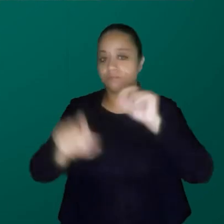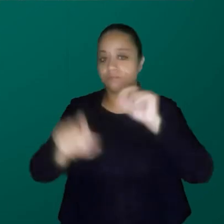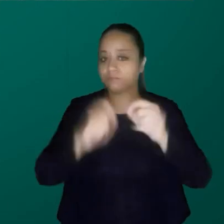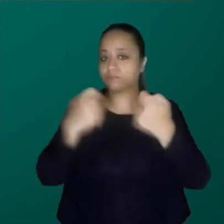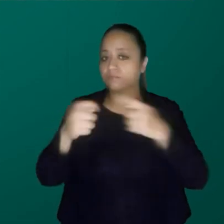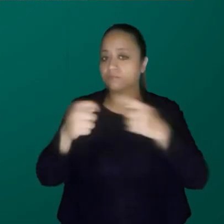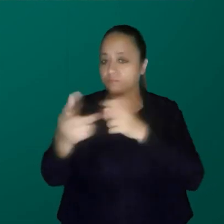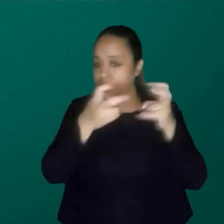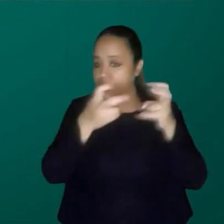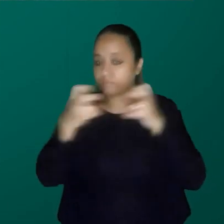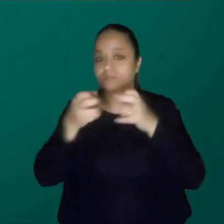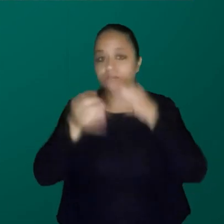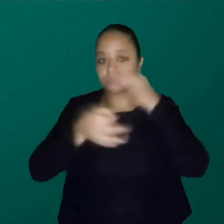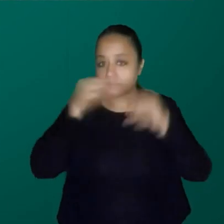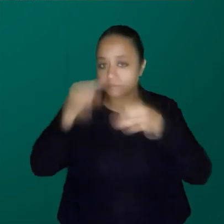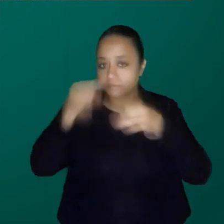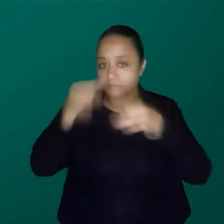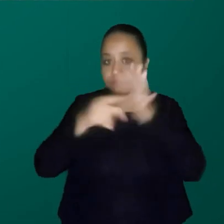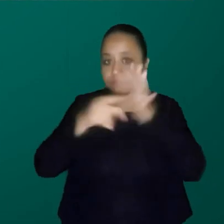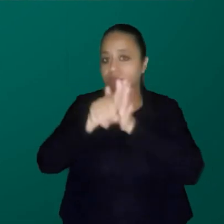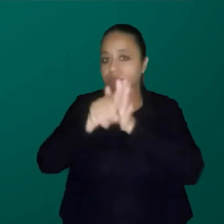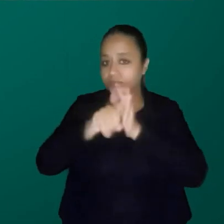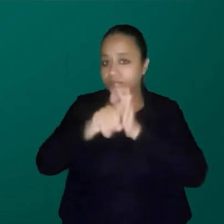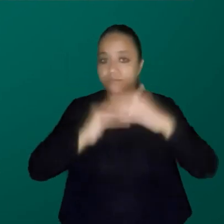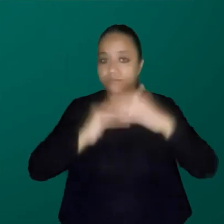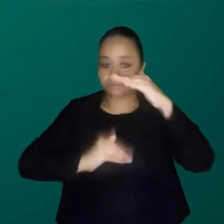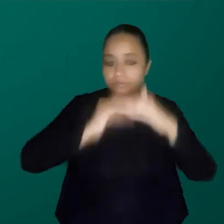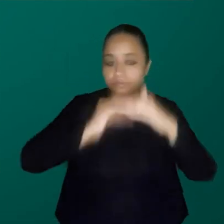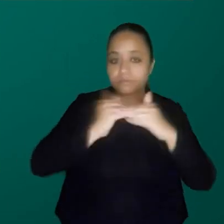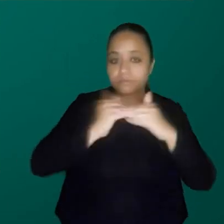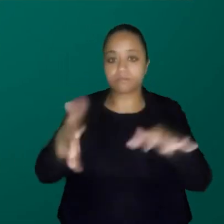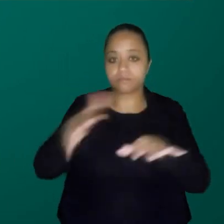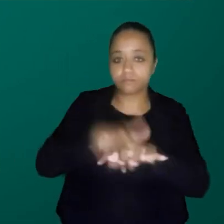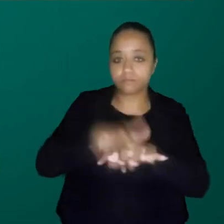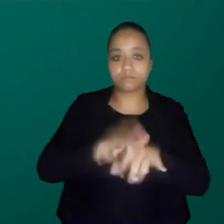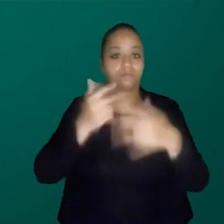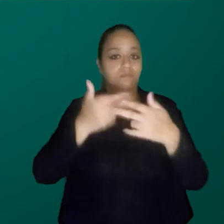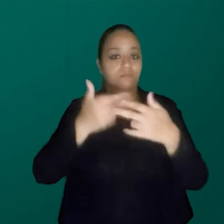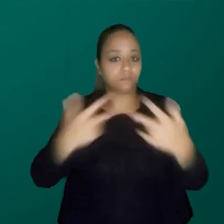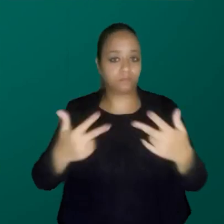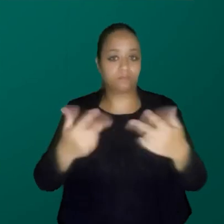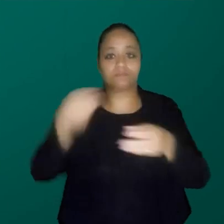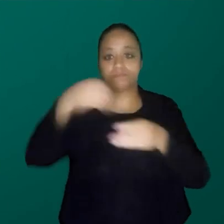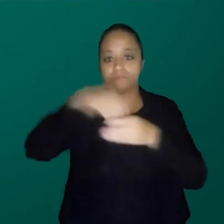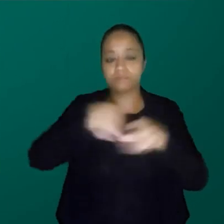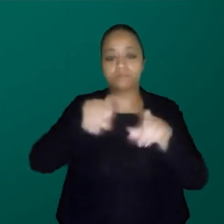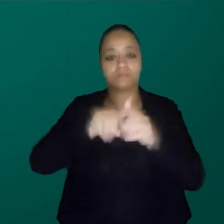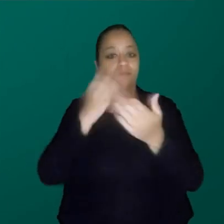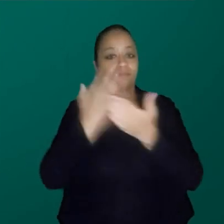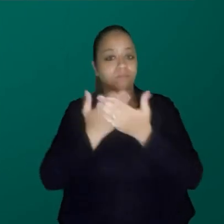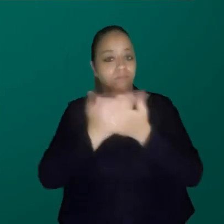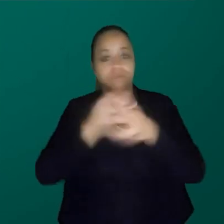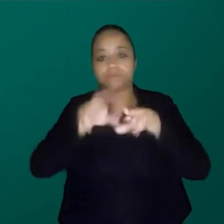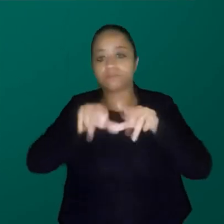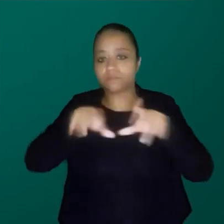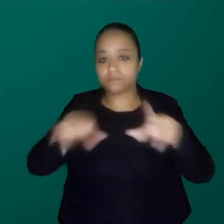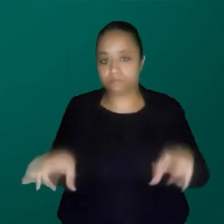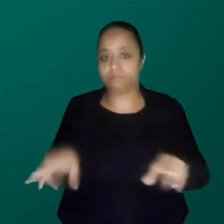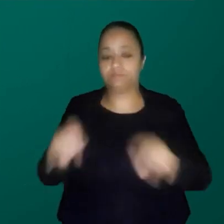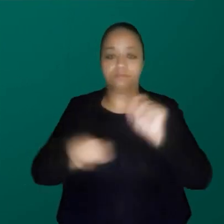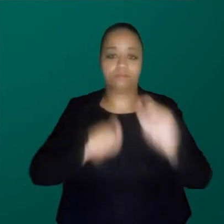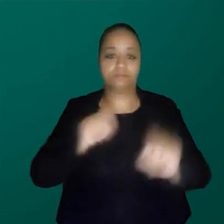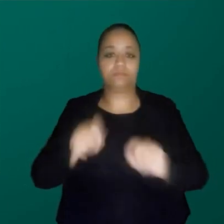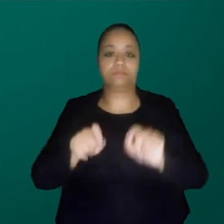observar, criticar e analisar a equidade e inclusão, justiça social em suas práticas, de modo a não operar mais a partir de condições